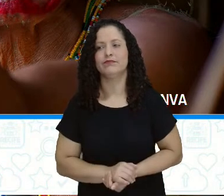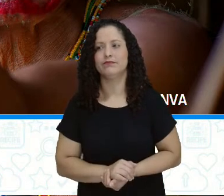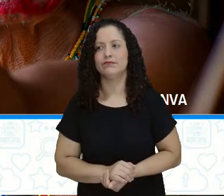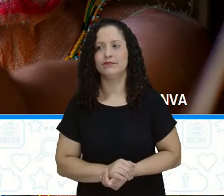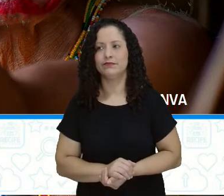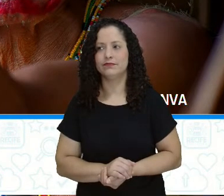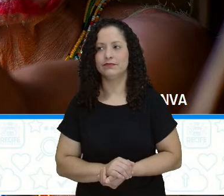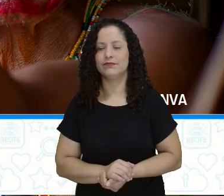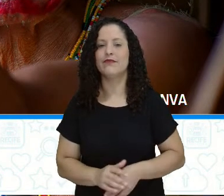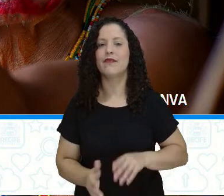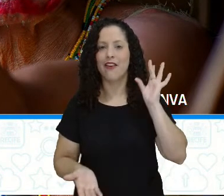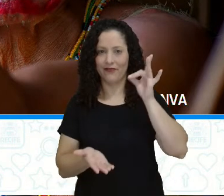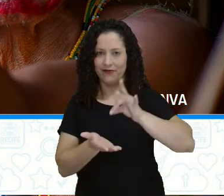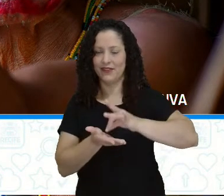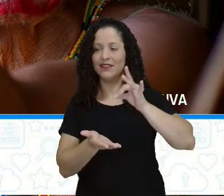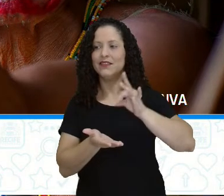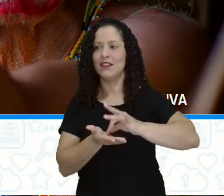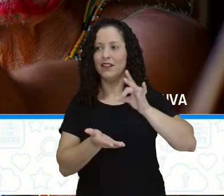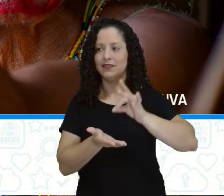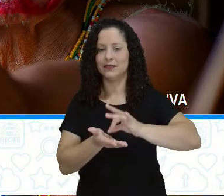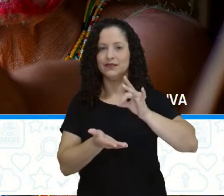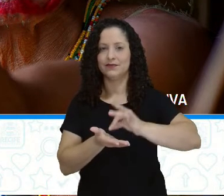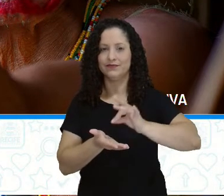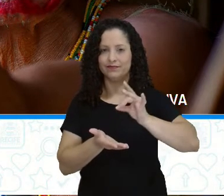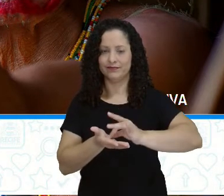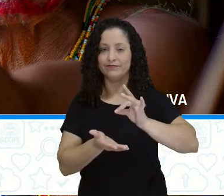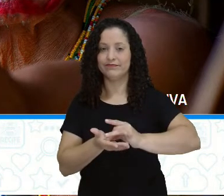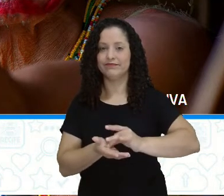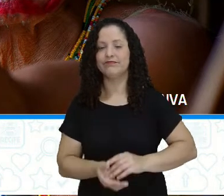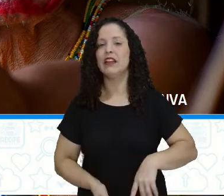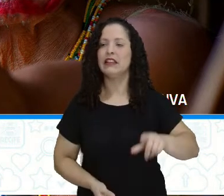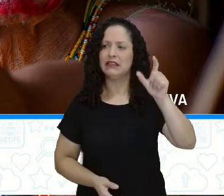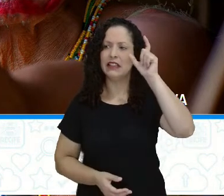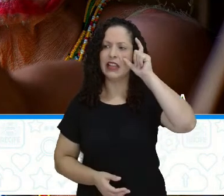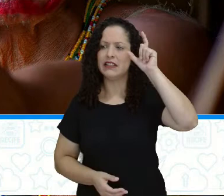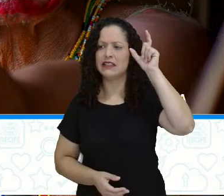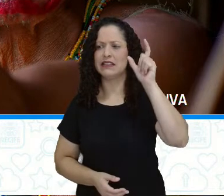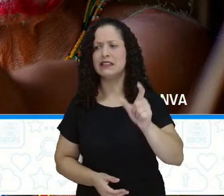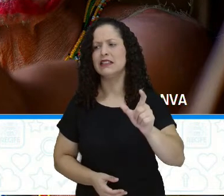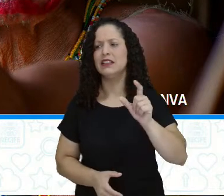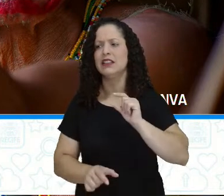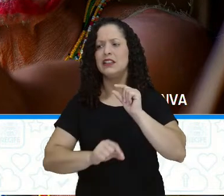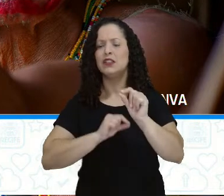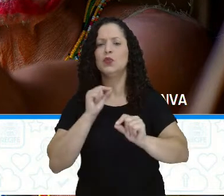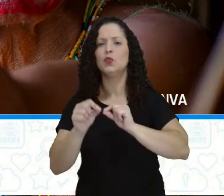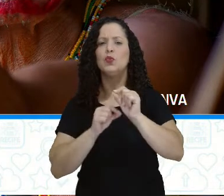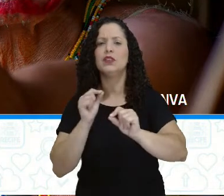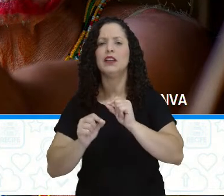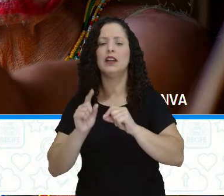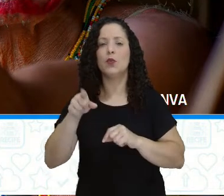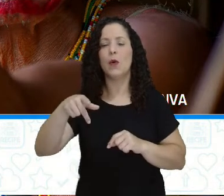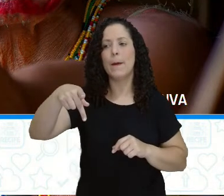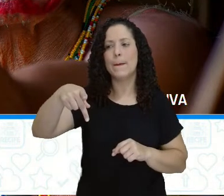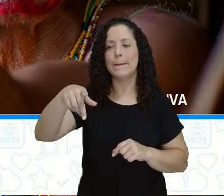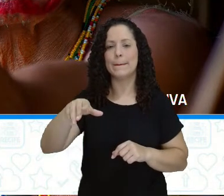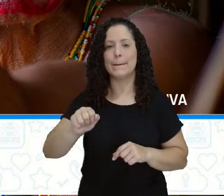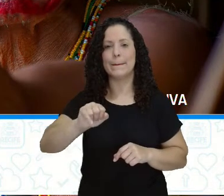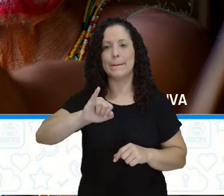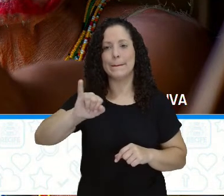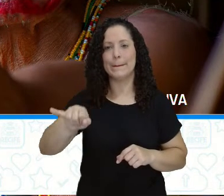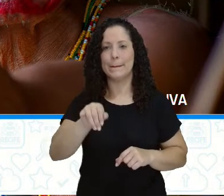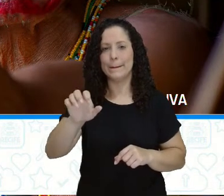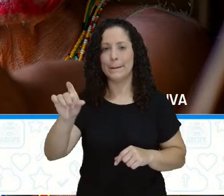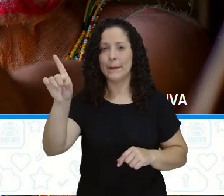É verdade, professora Sinara. E o interessante, professora Sinara, é que o pajé, ele quando